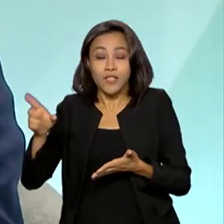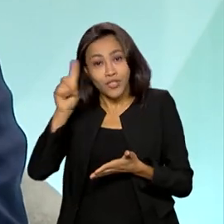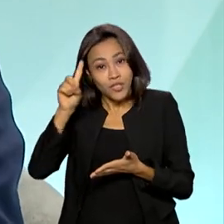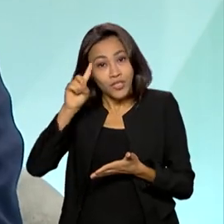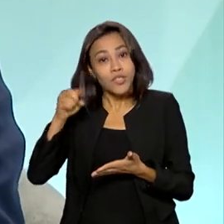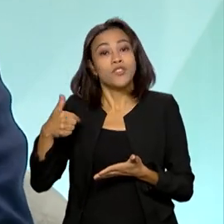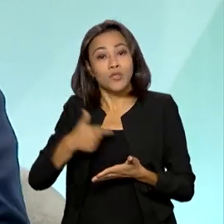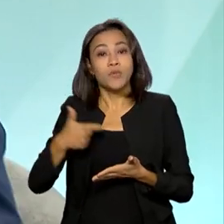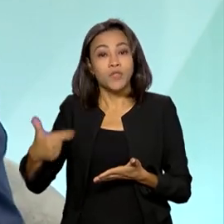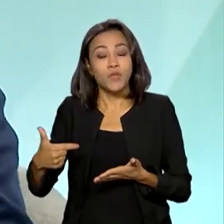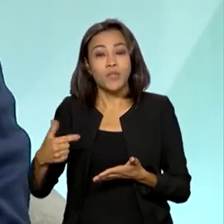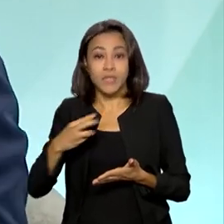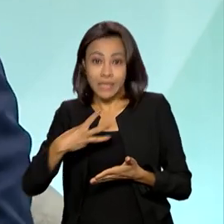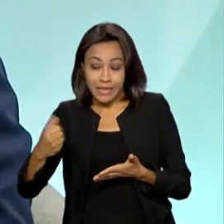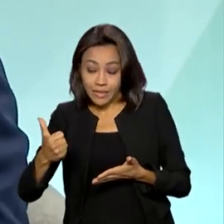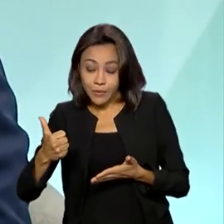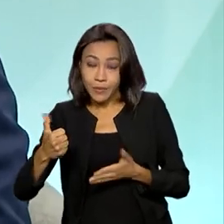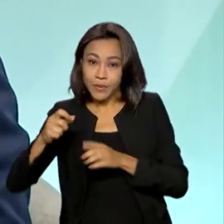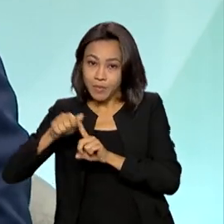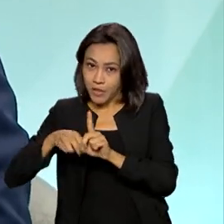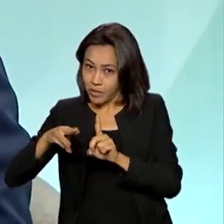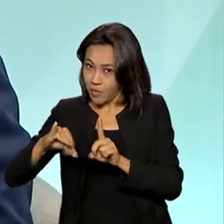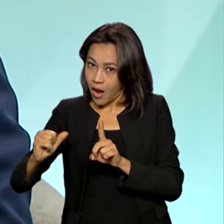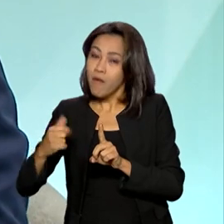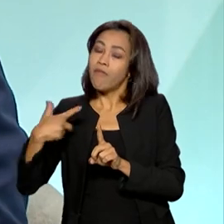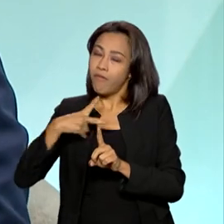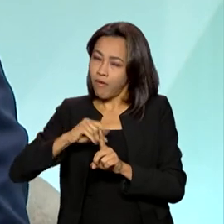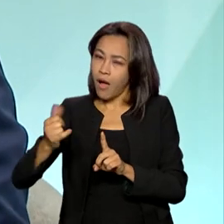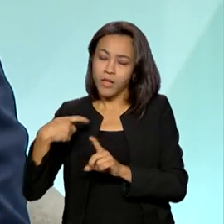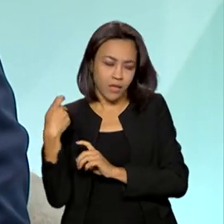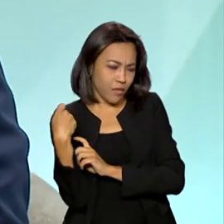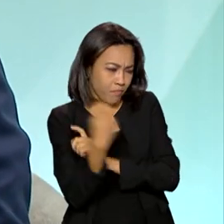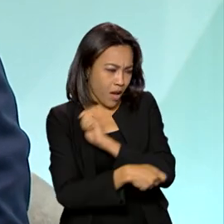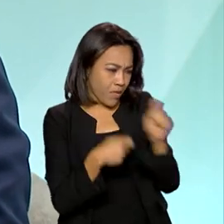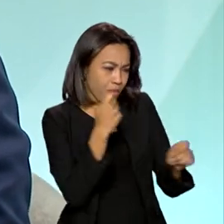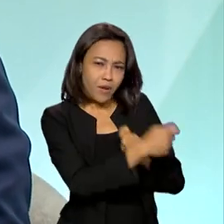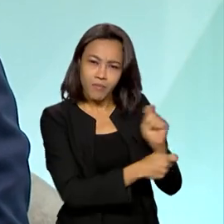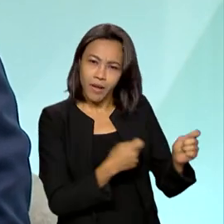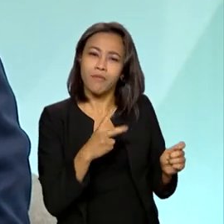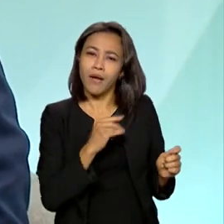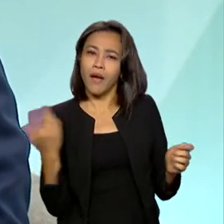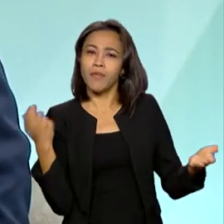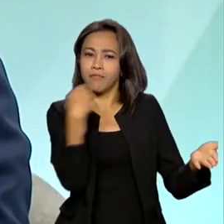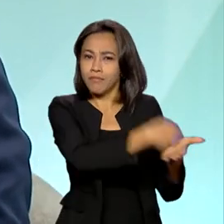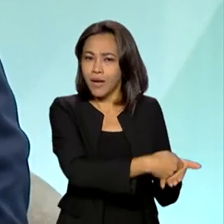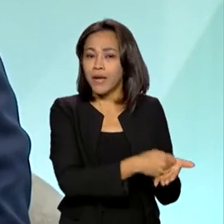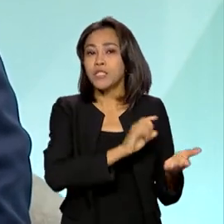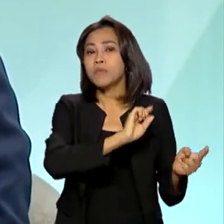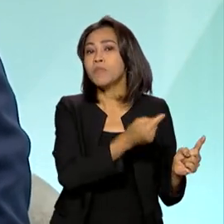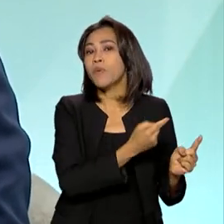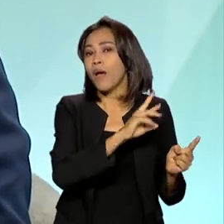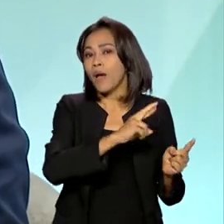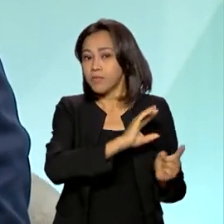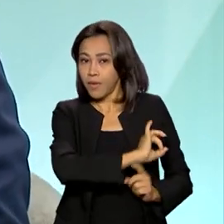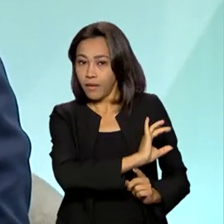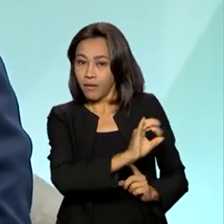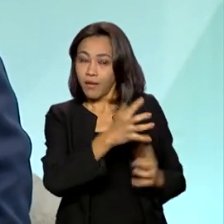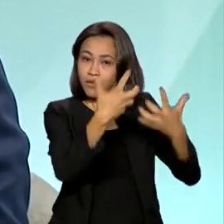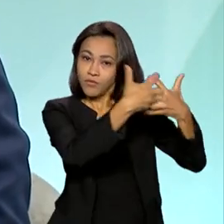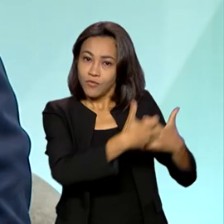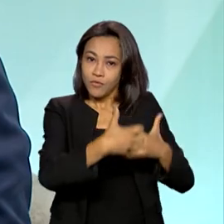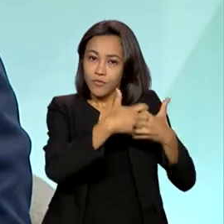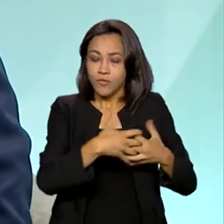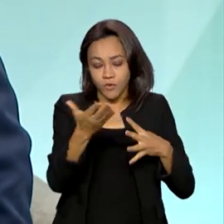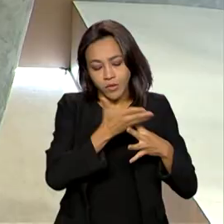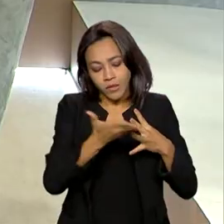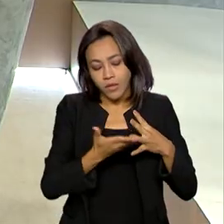2022 serão contemplados com o pagamento desse benefício de mil reais por parcela, seis parcelas